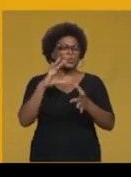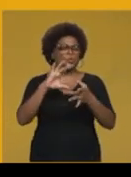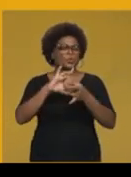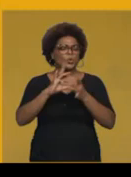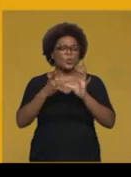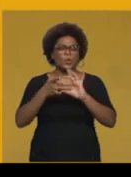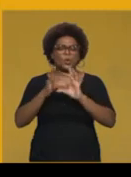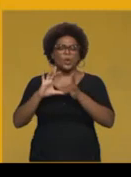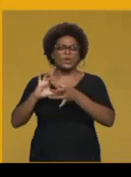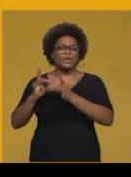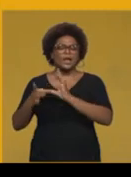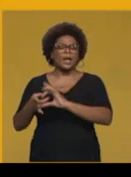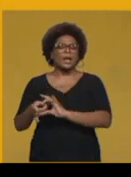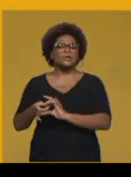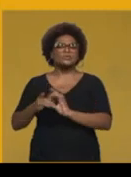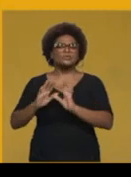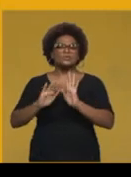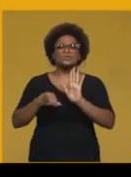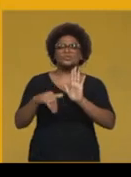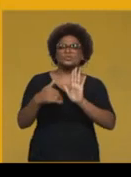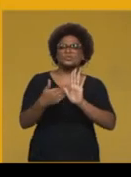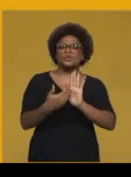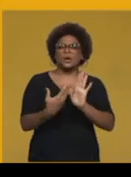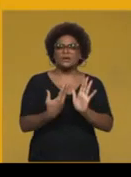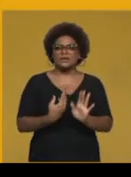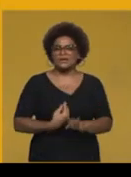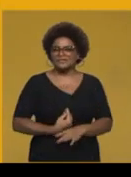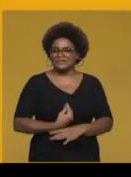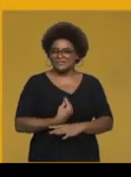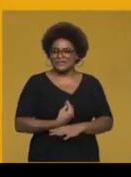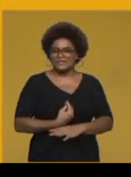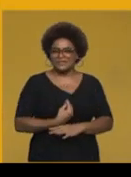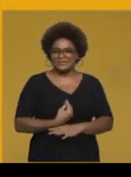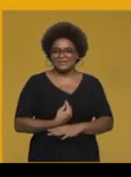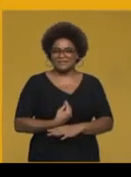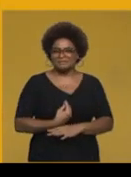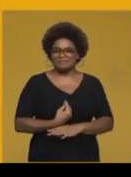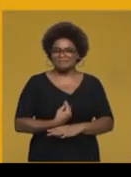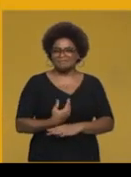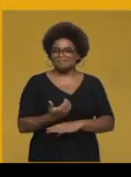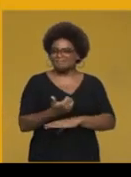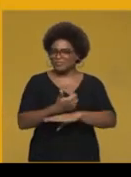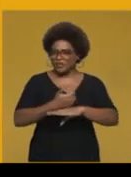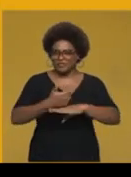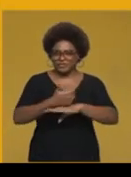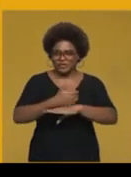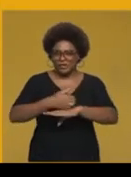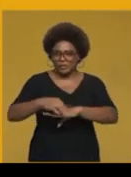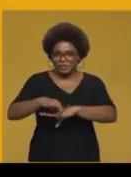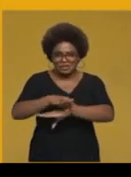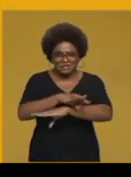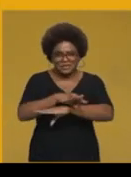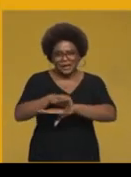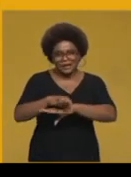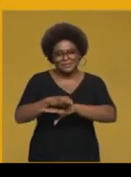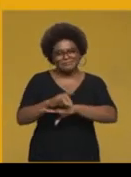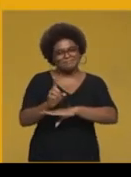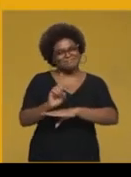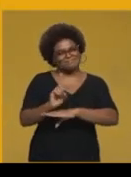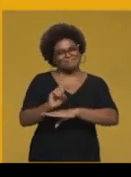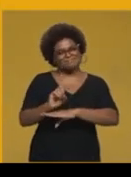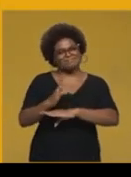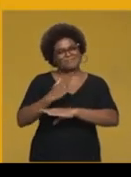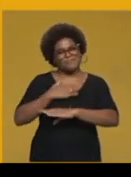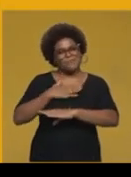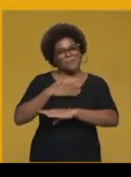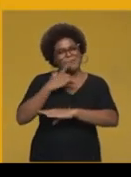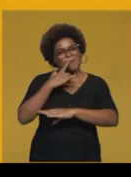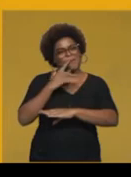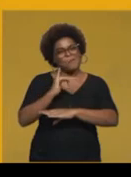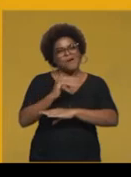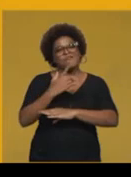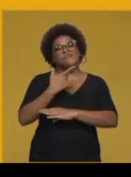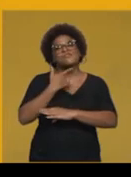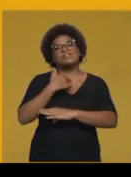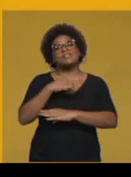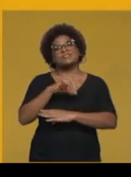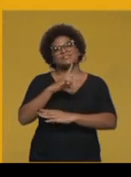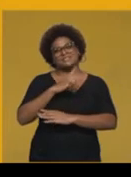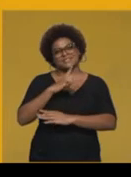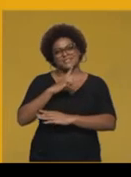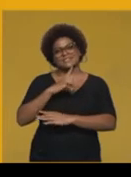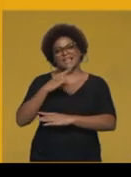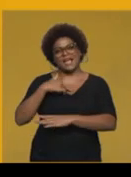Não sou arquiteto, como meu pai desejava. Não fiz nenhuma casa, mas reconstruí e não